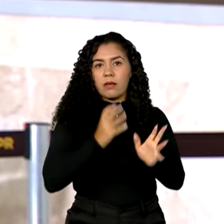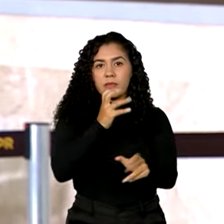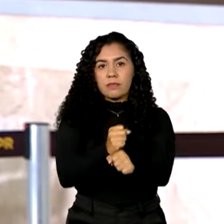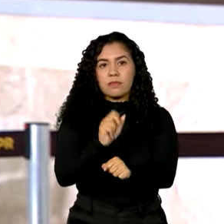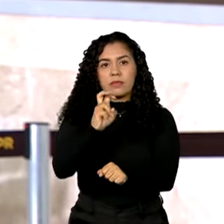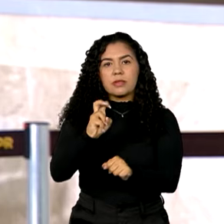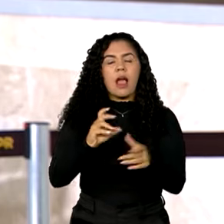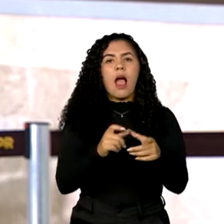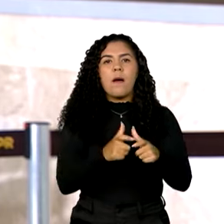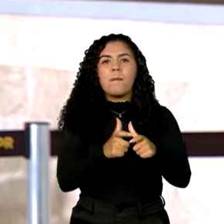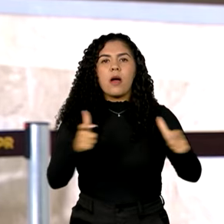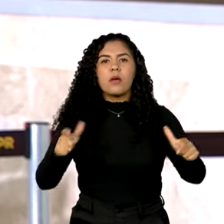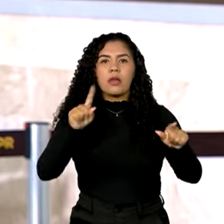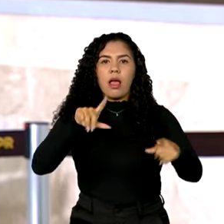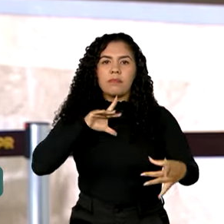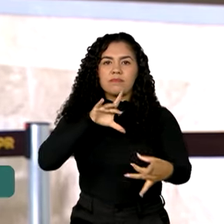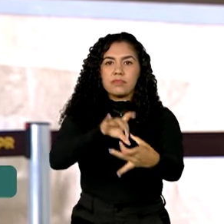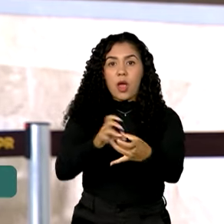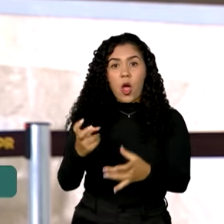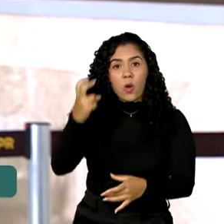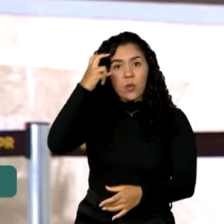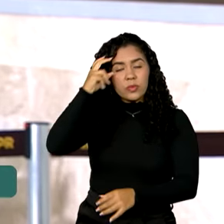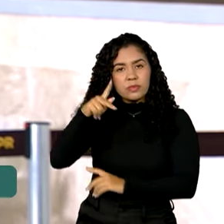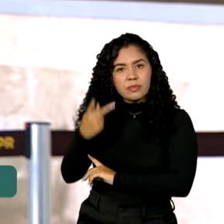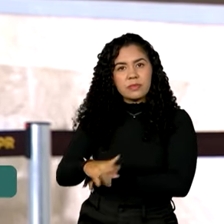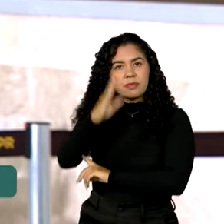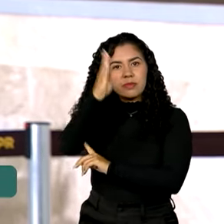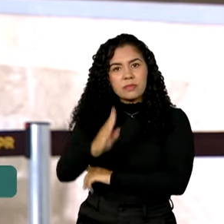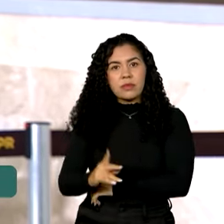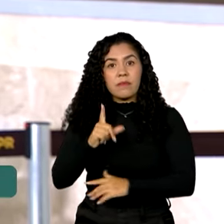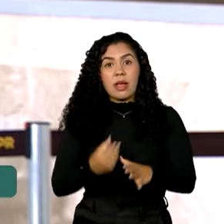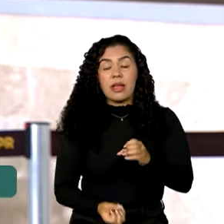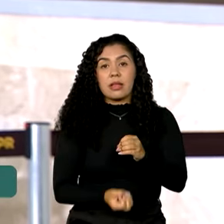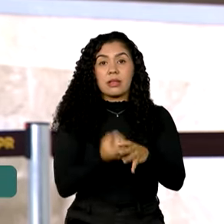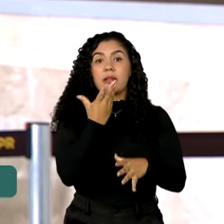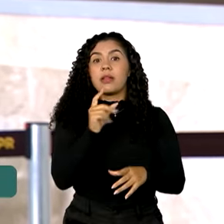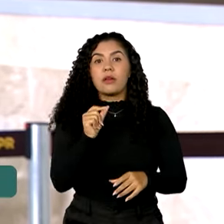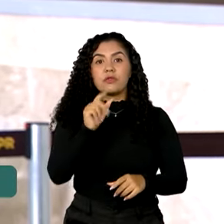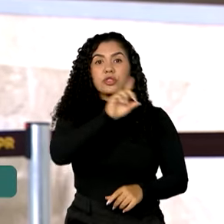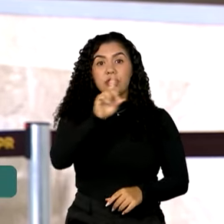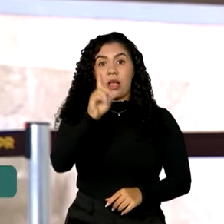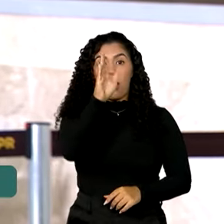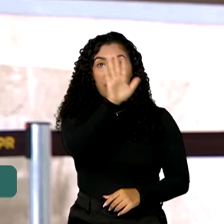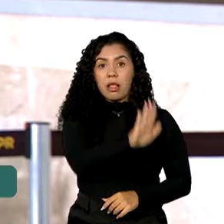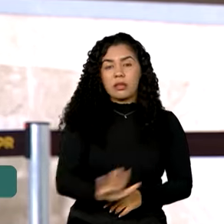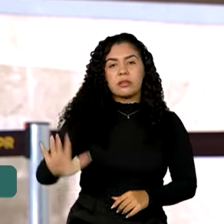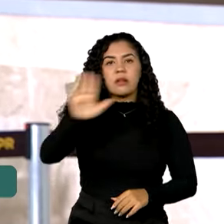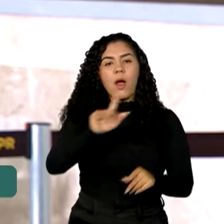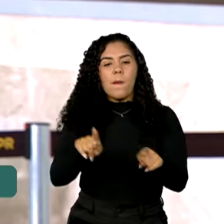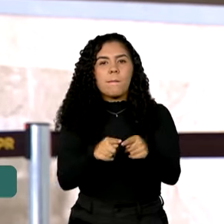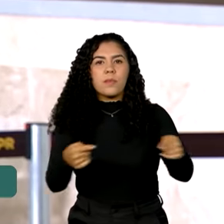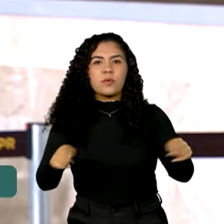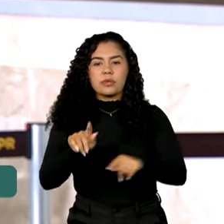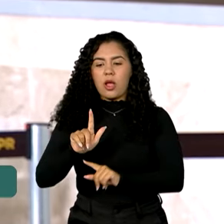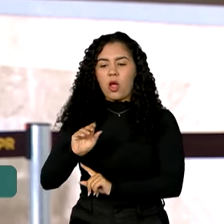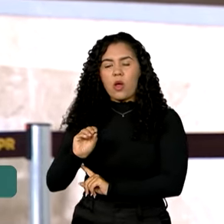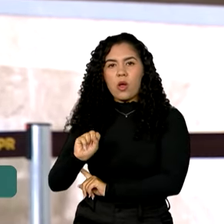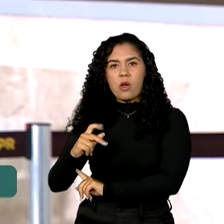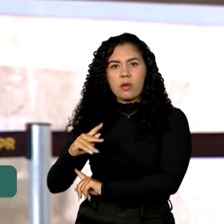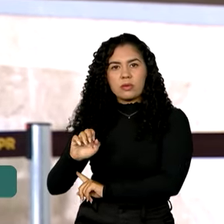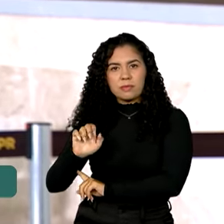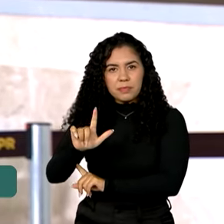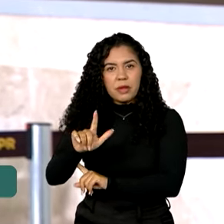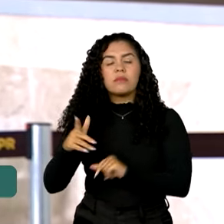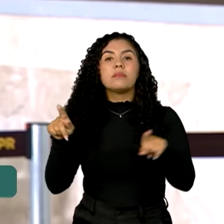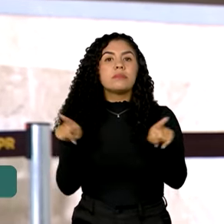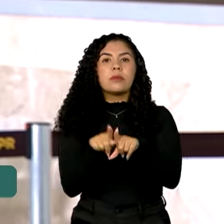brasileira. Um deles institui a criação do Dia Nacional da Música Gospel. Um outro projeto de lei que também vai ser sancionado hoje aqui